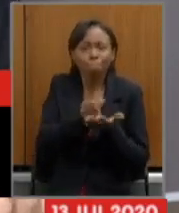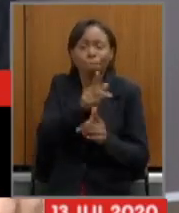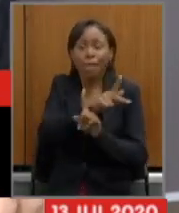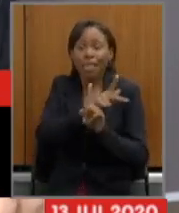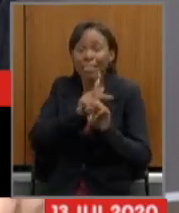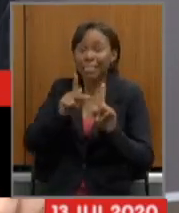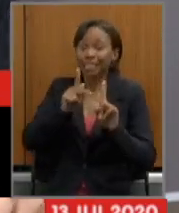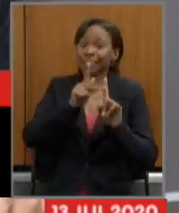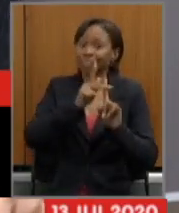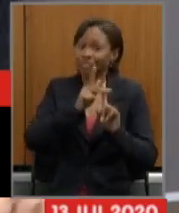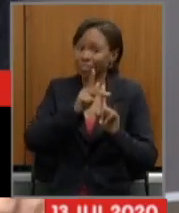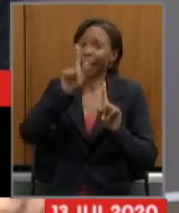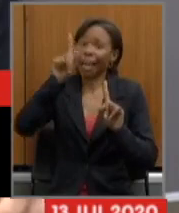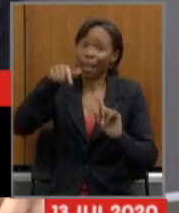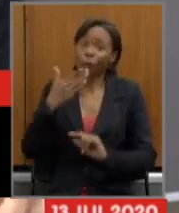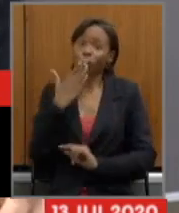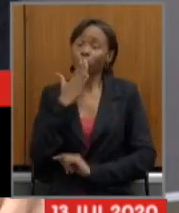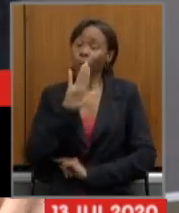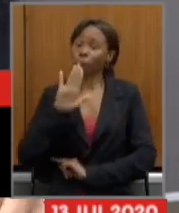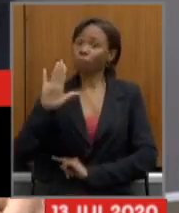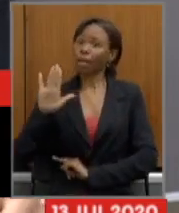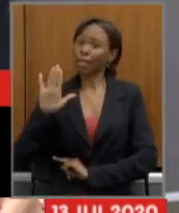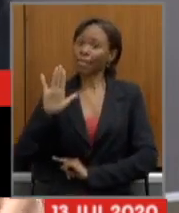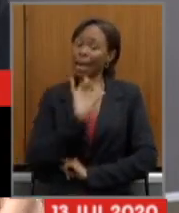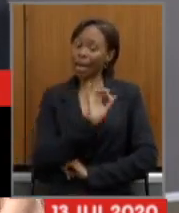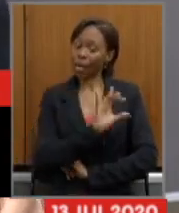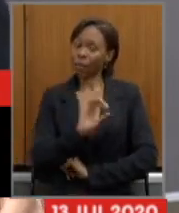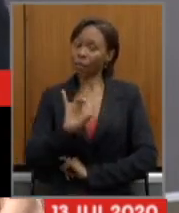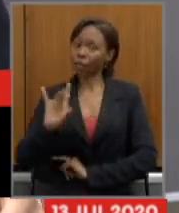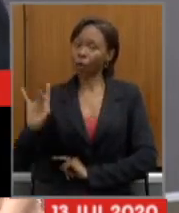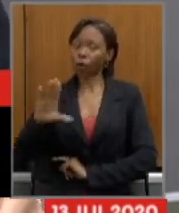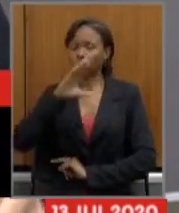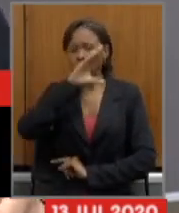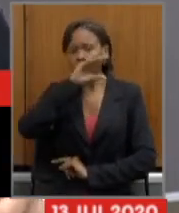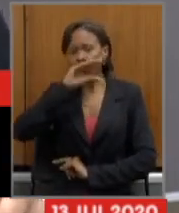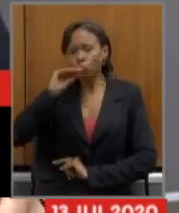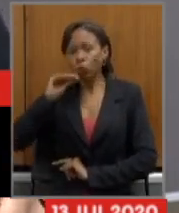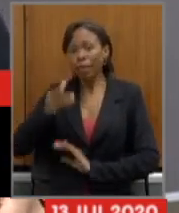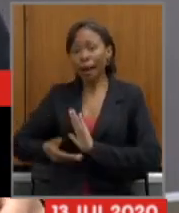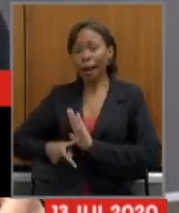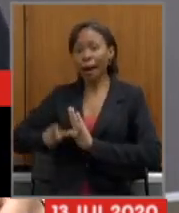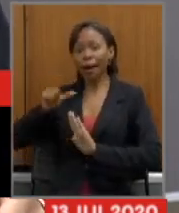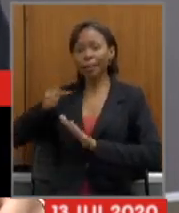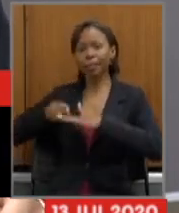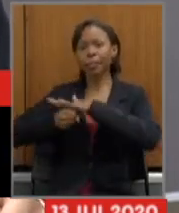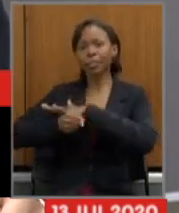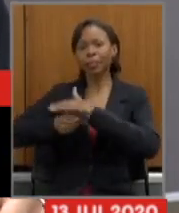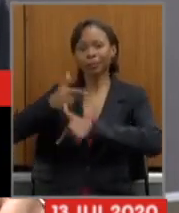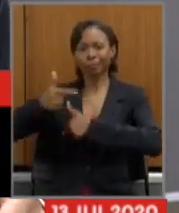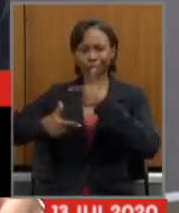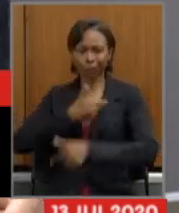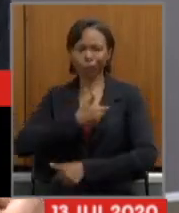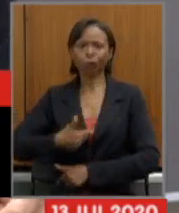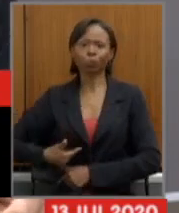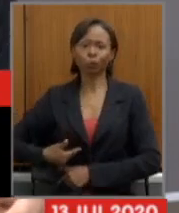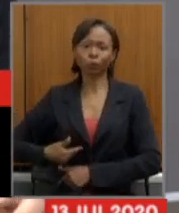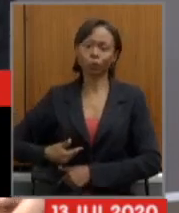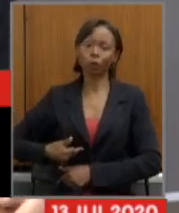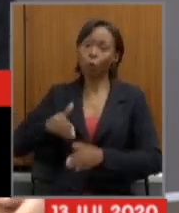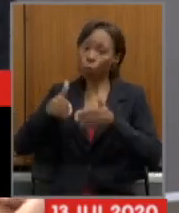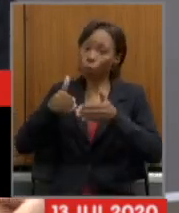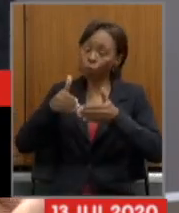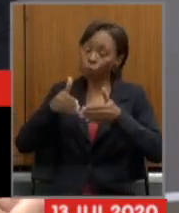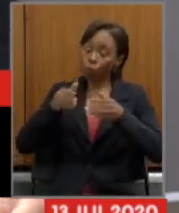que, na verdade, foi a promessa feita a cada um desses servidores quando estes ingressaram no serviço público. É para eles que nós estamos